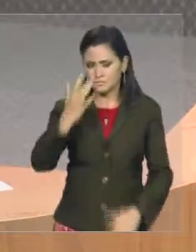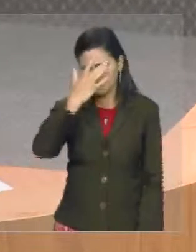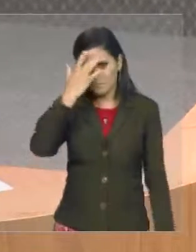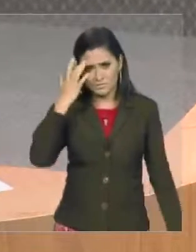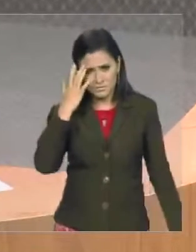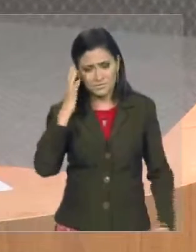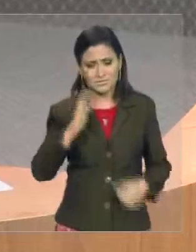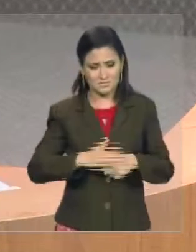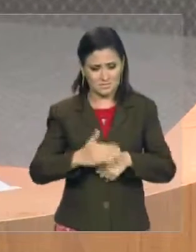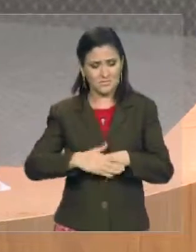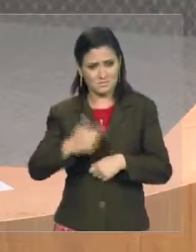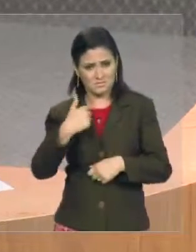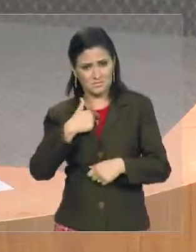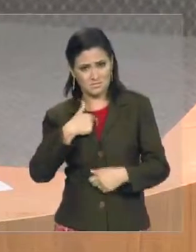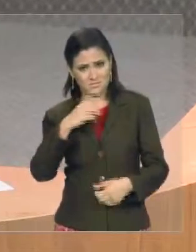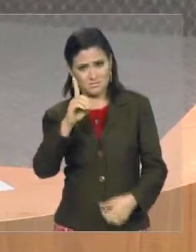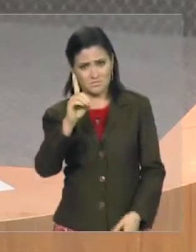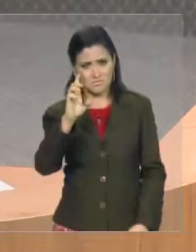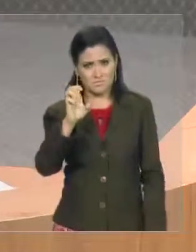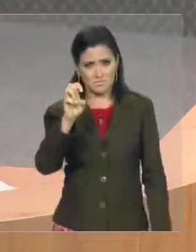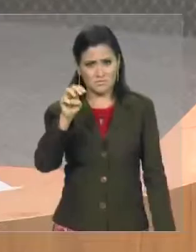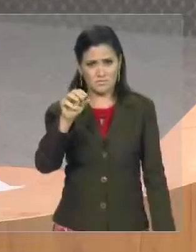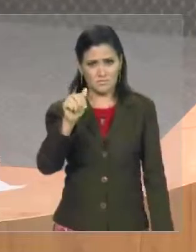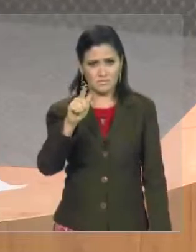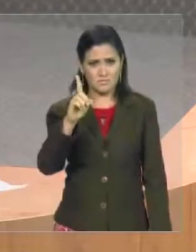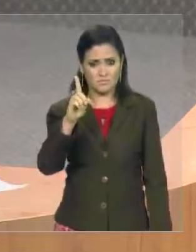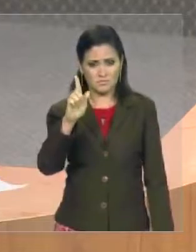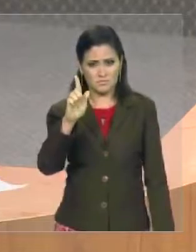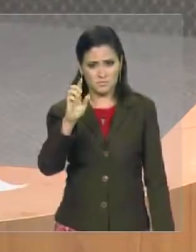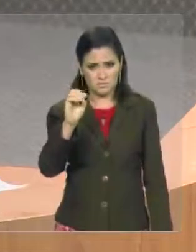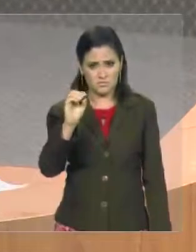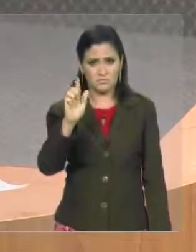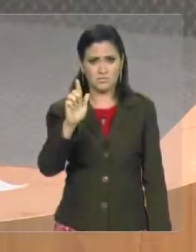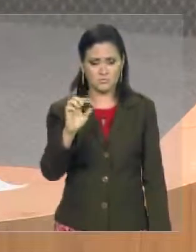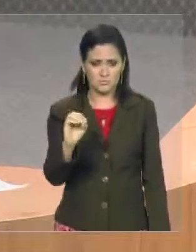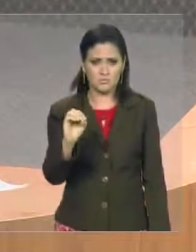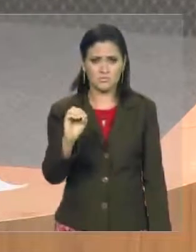E eu trago aqui o significado da palavra demagogo, e quero trazer para a realidade.